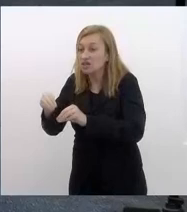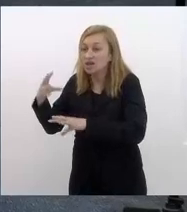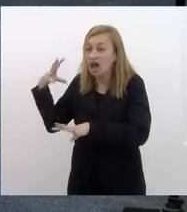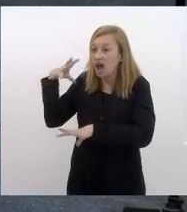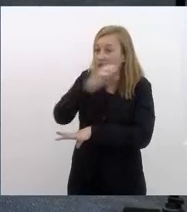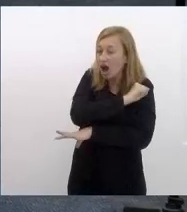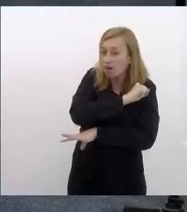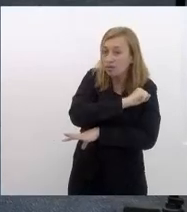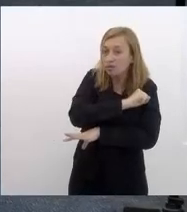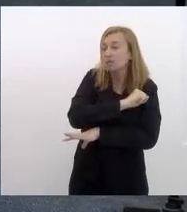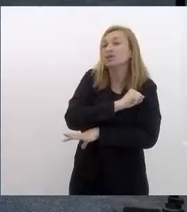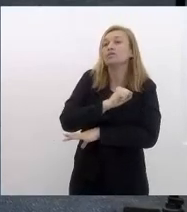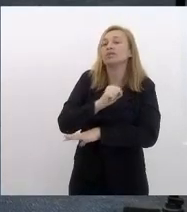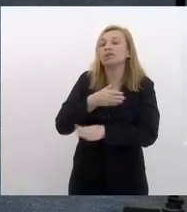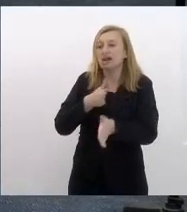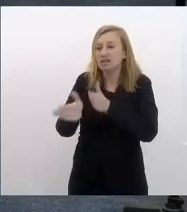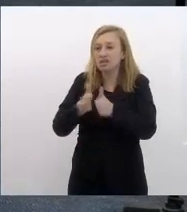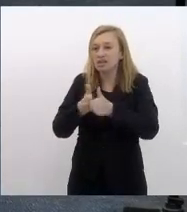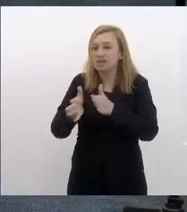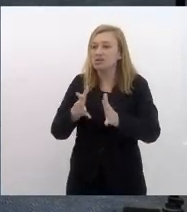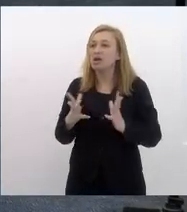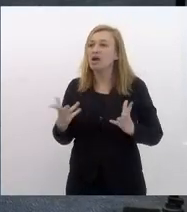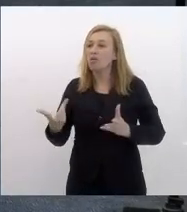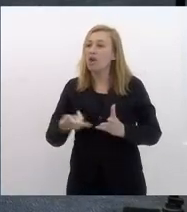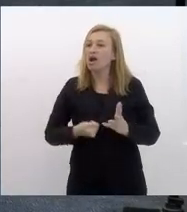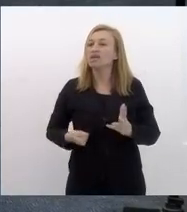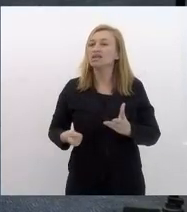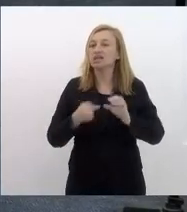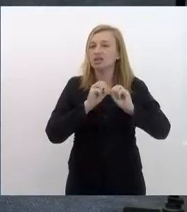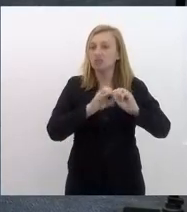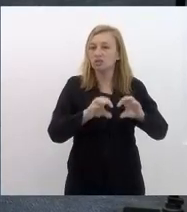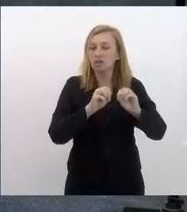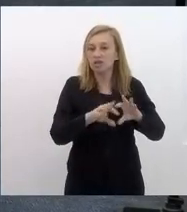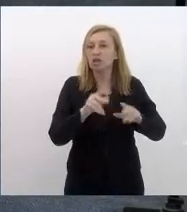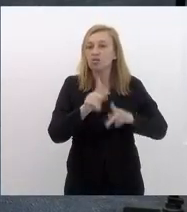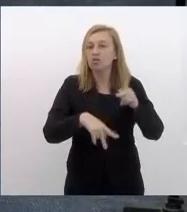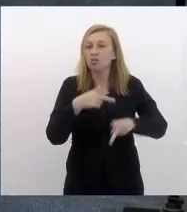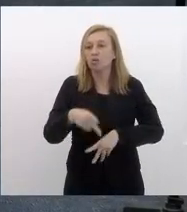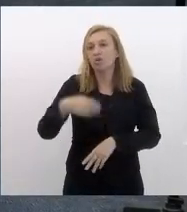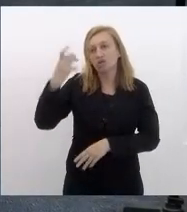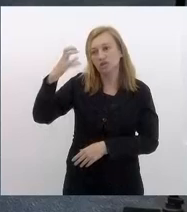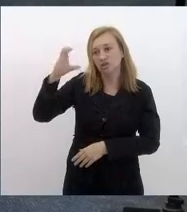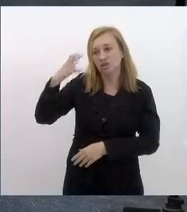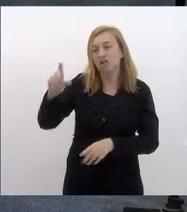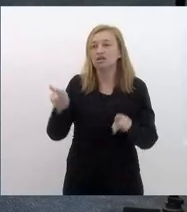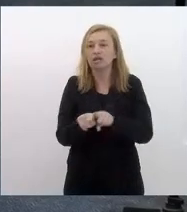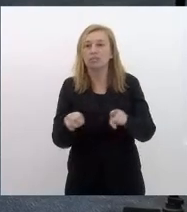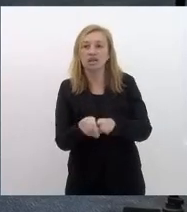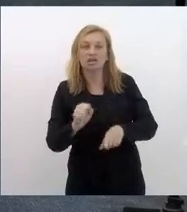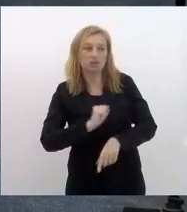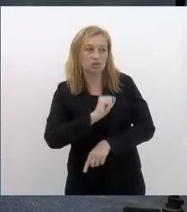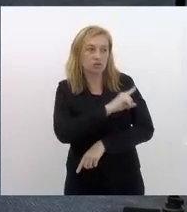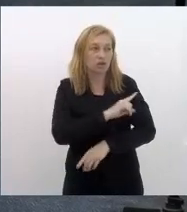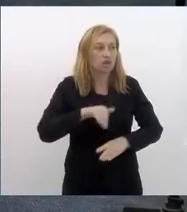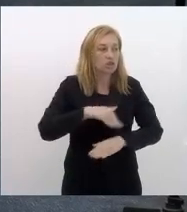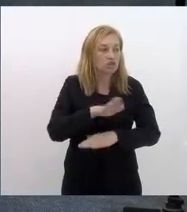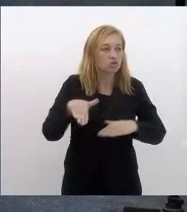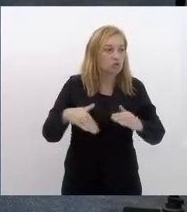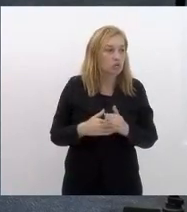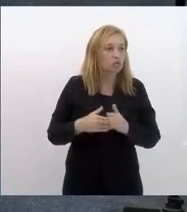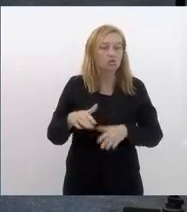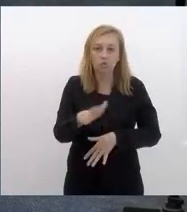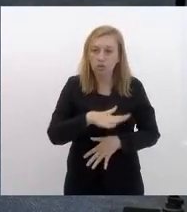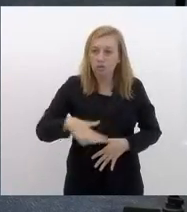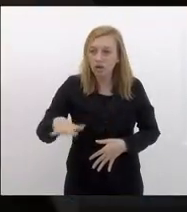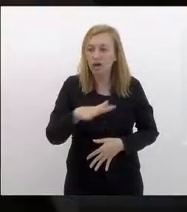para garantir acesso a educação de qualidade para a população da zona norte de Niterói para a população de São Gonçalo e para a população de toda a